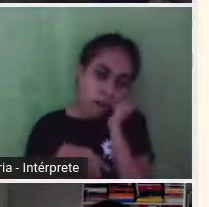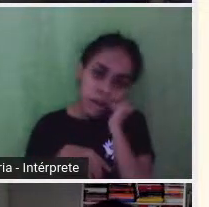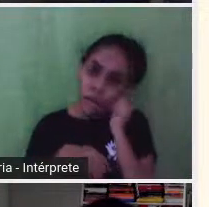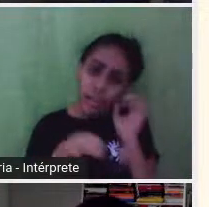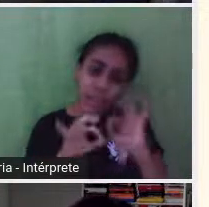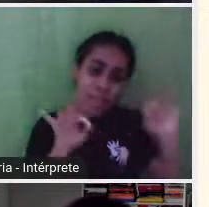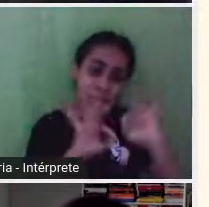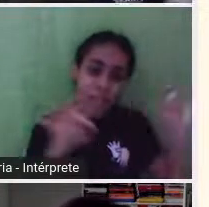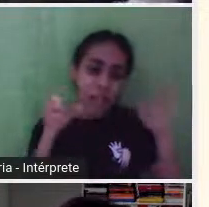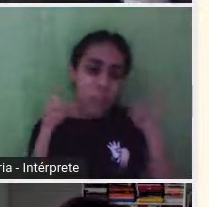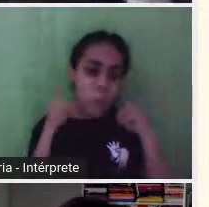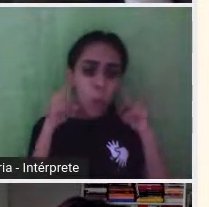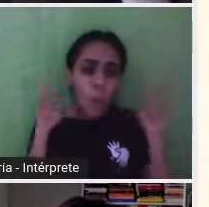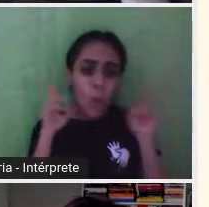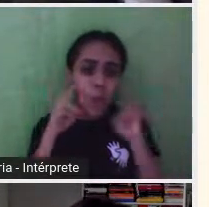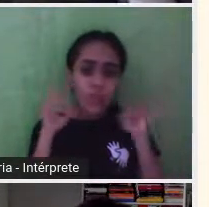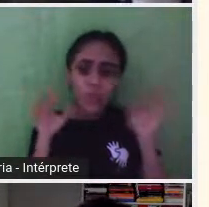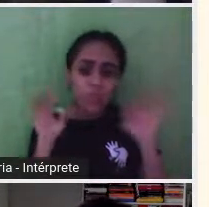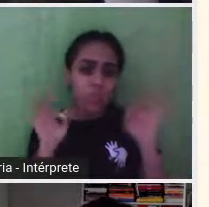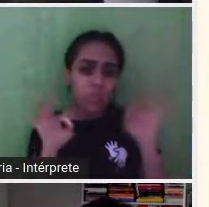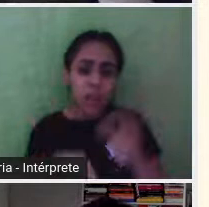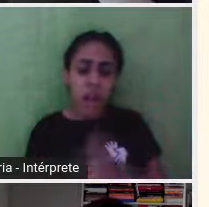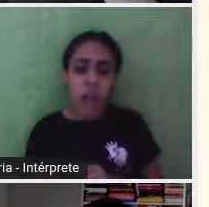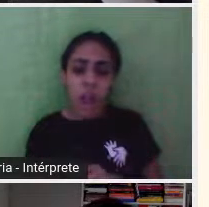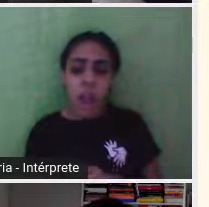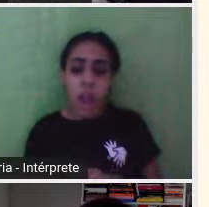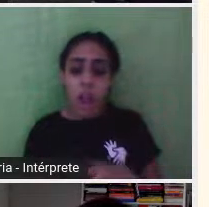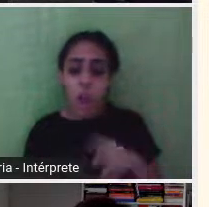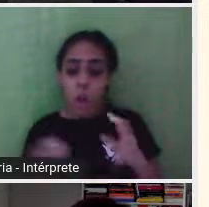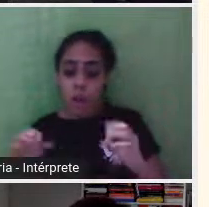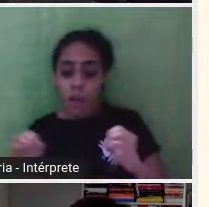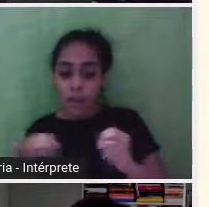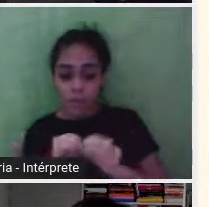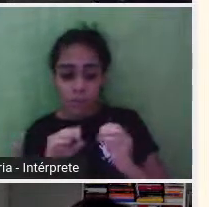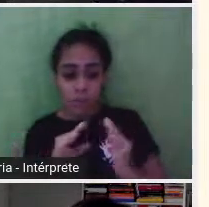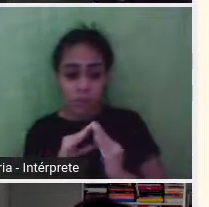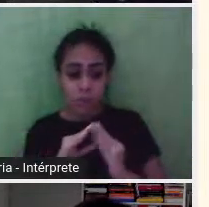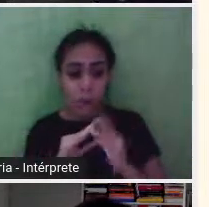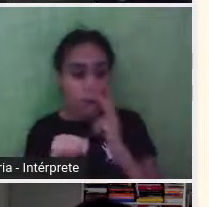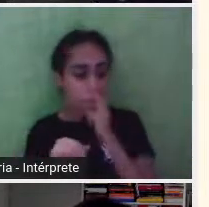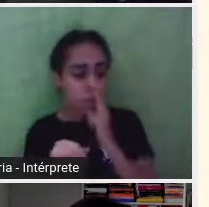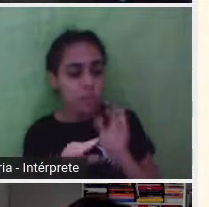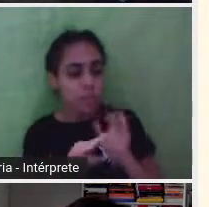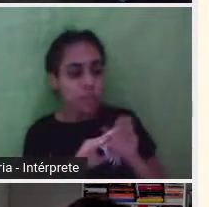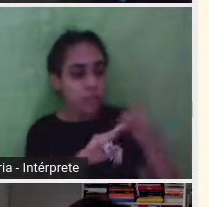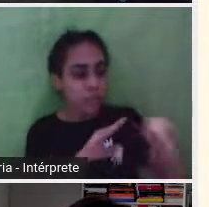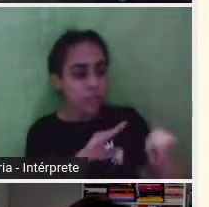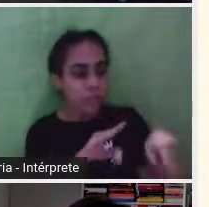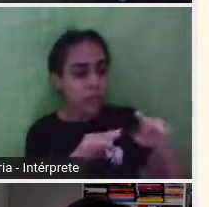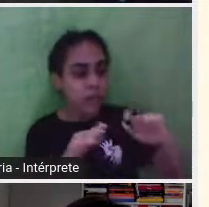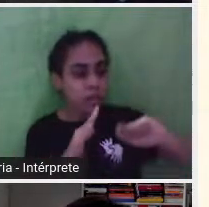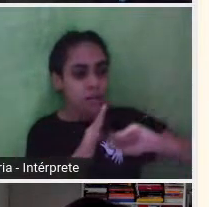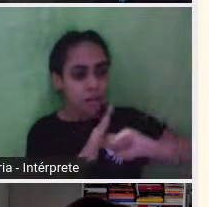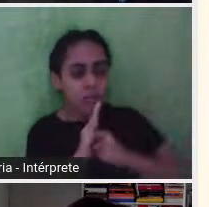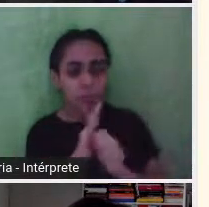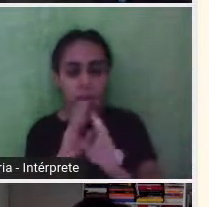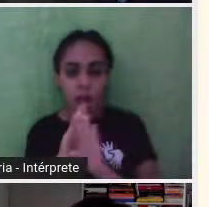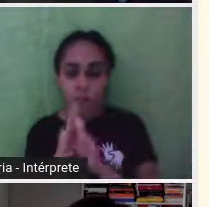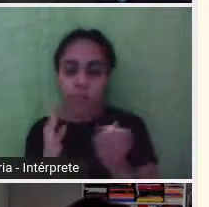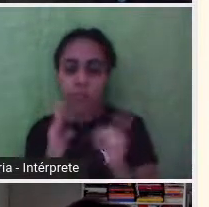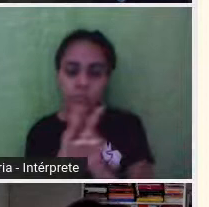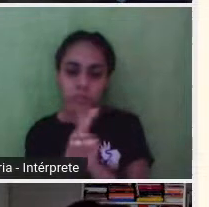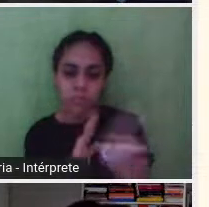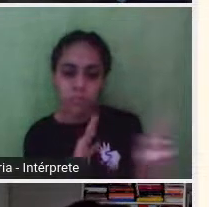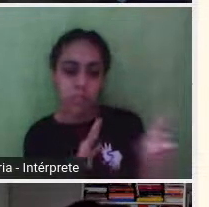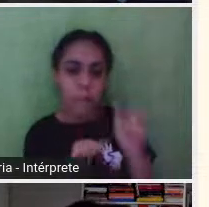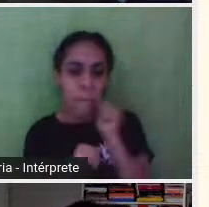pular o muro pra conseguir pegar a chave e abrir. E eu só acordei depois que essa confusão tudo acabou. E